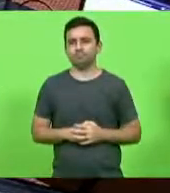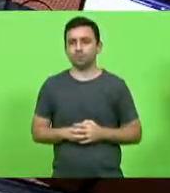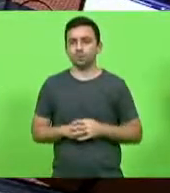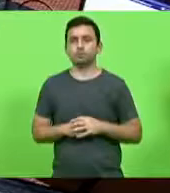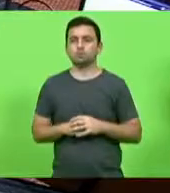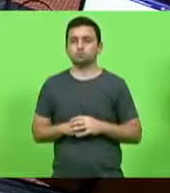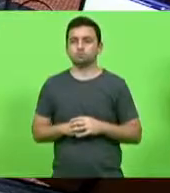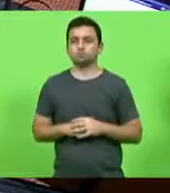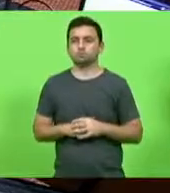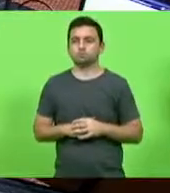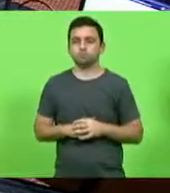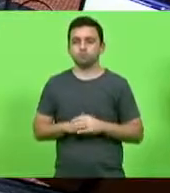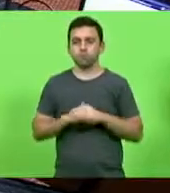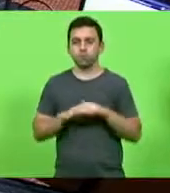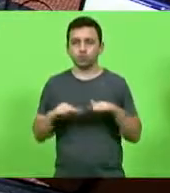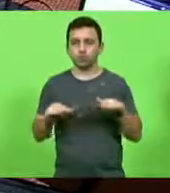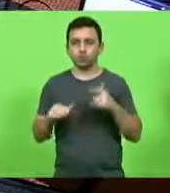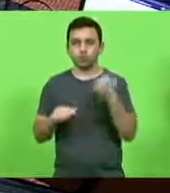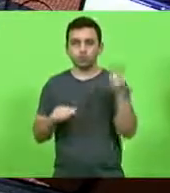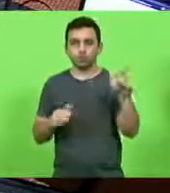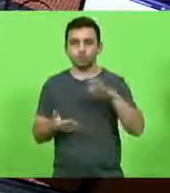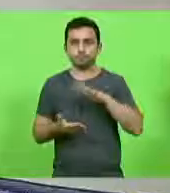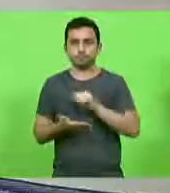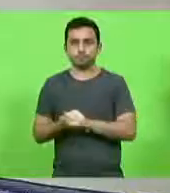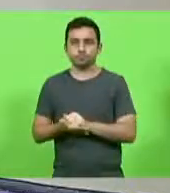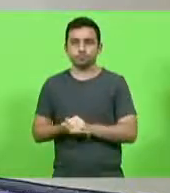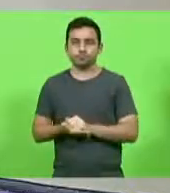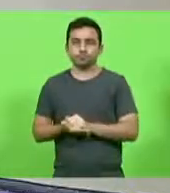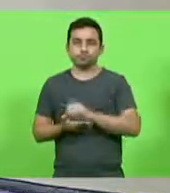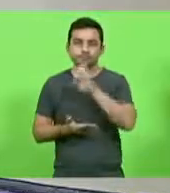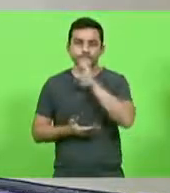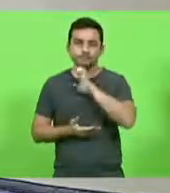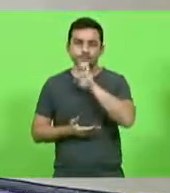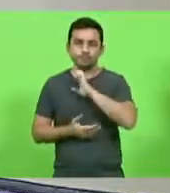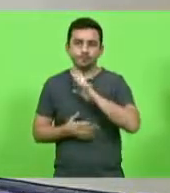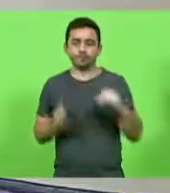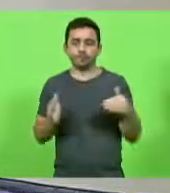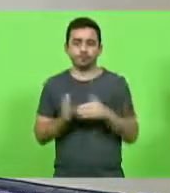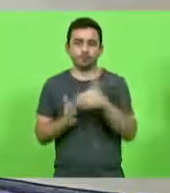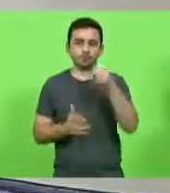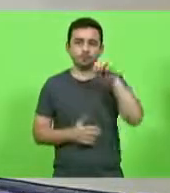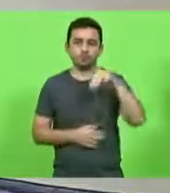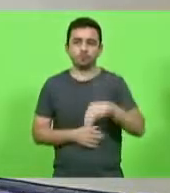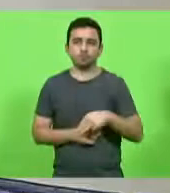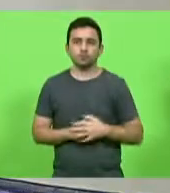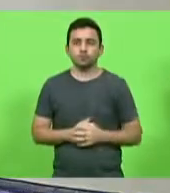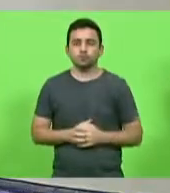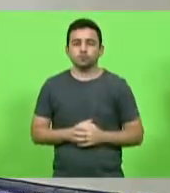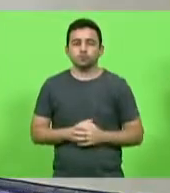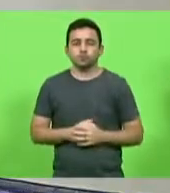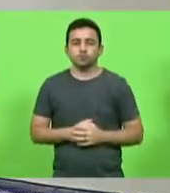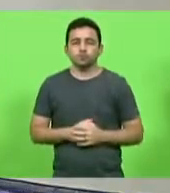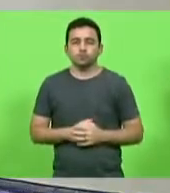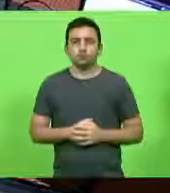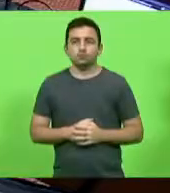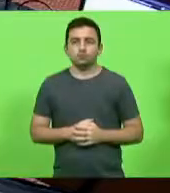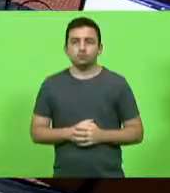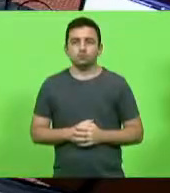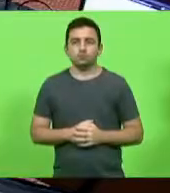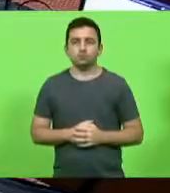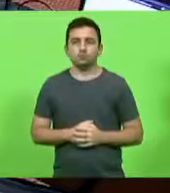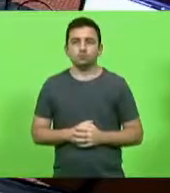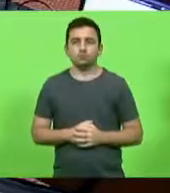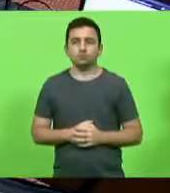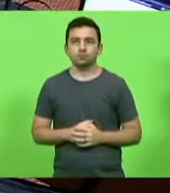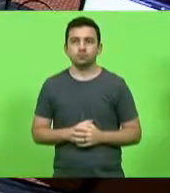fechou. Ok. Muito obrigado. Obrigado. Próximo inscrito, o deputado Felipe Estevam. Dez minutos, deputado. Pela